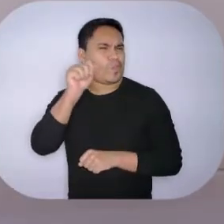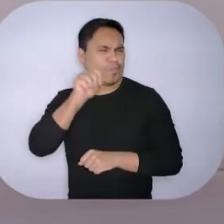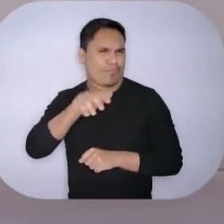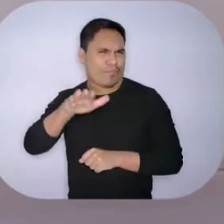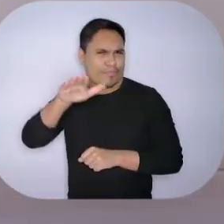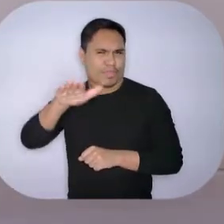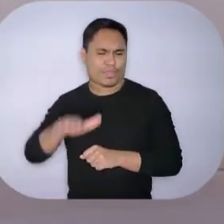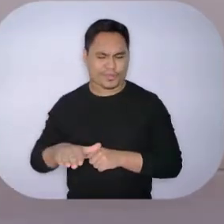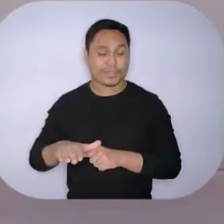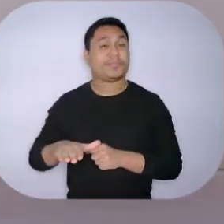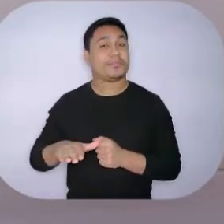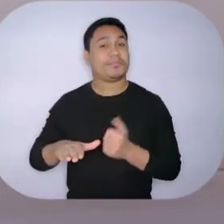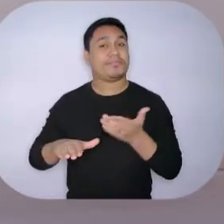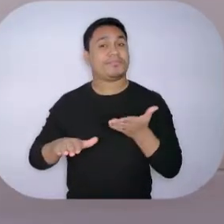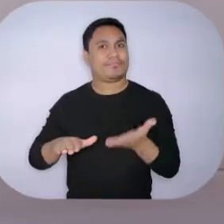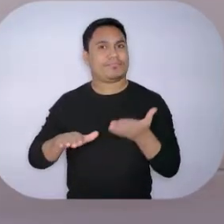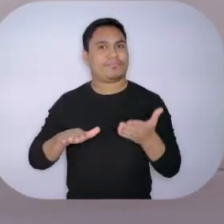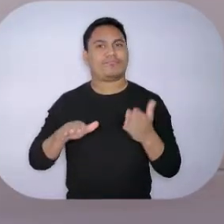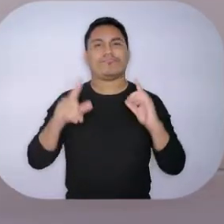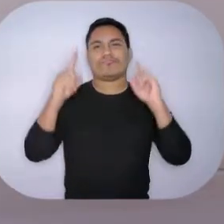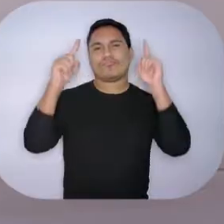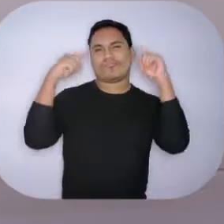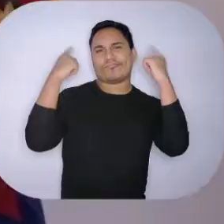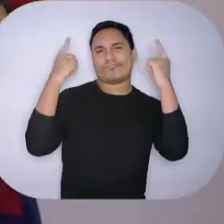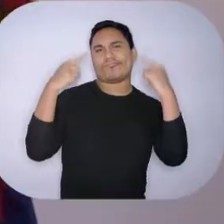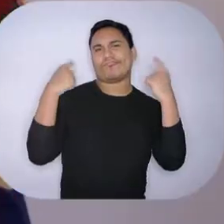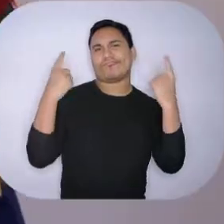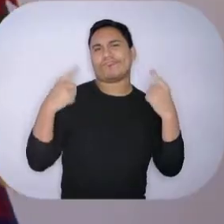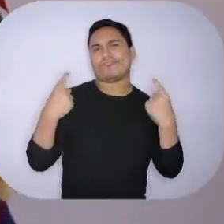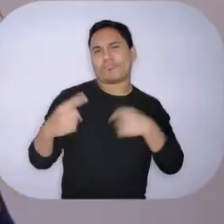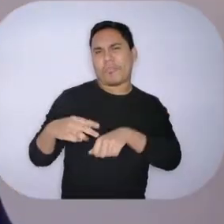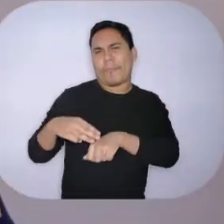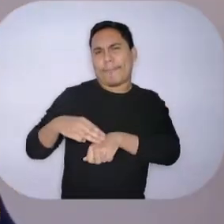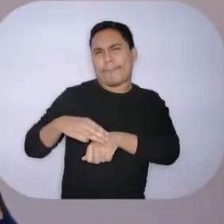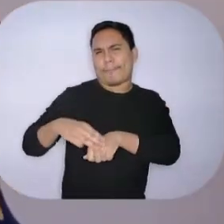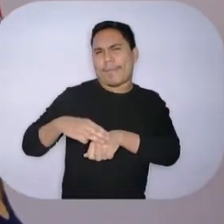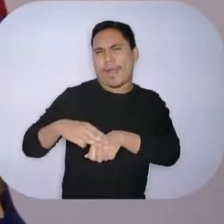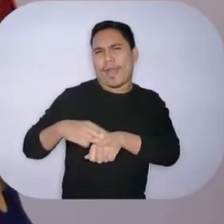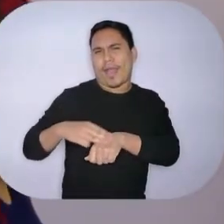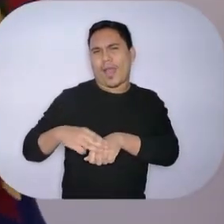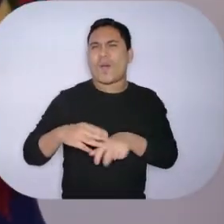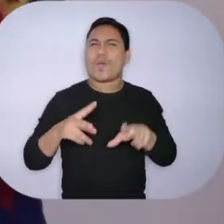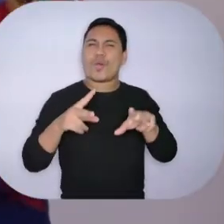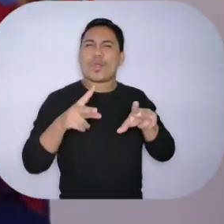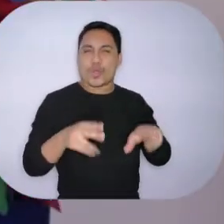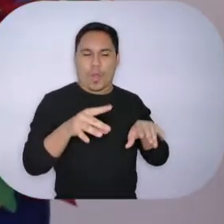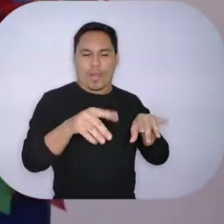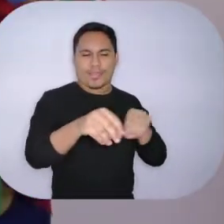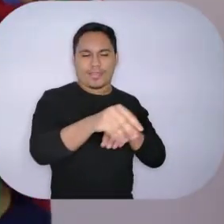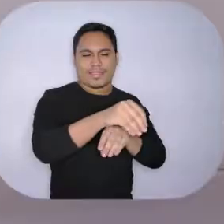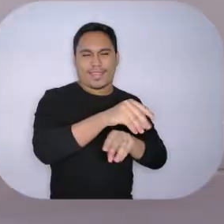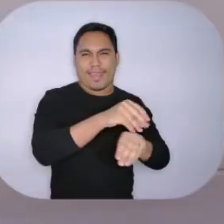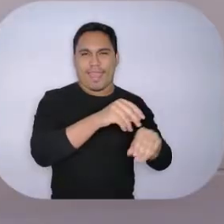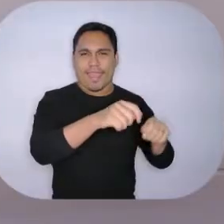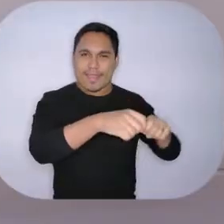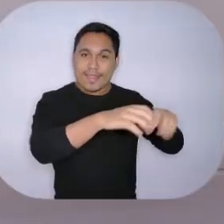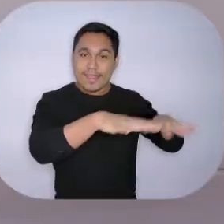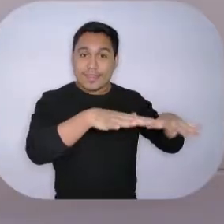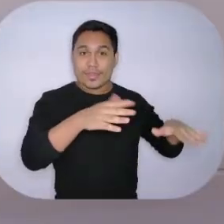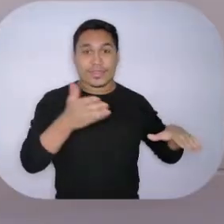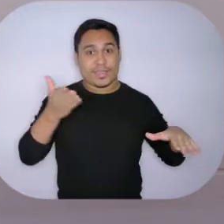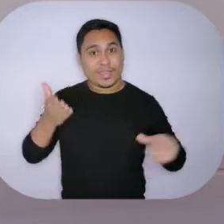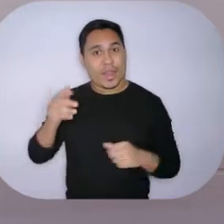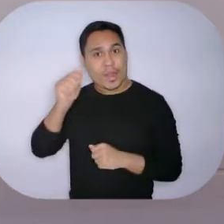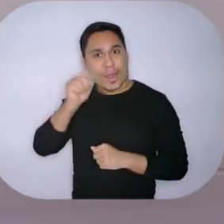Uma menina com os cabelos marrom da cor das terras da margem do rio. E essa menina era muito